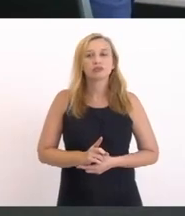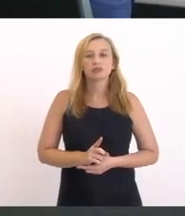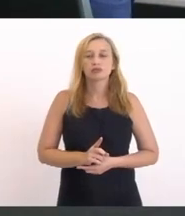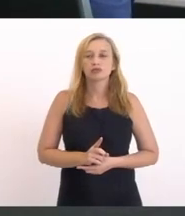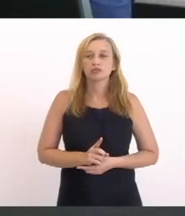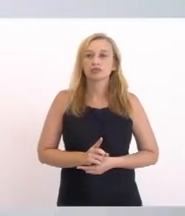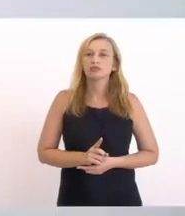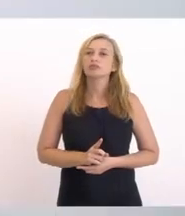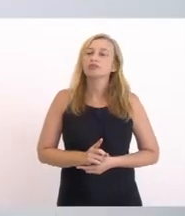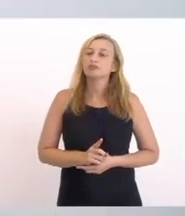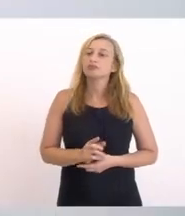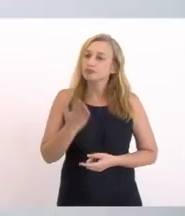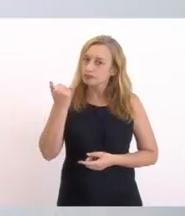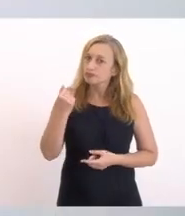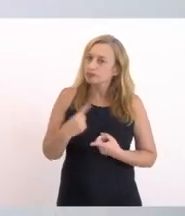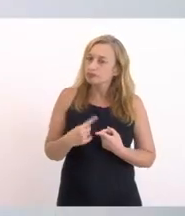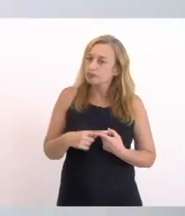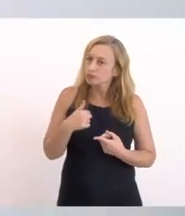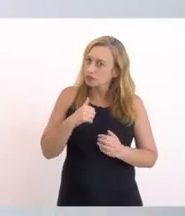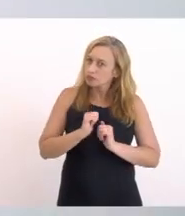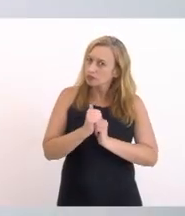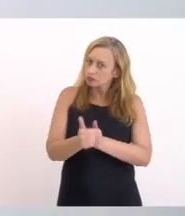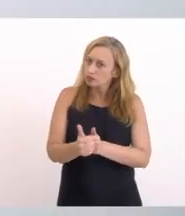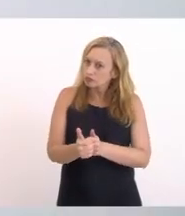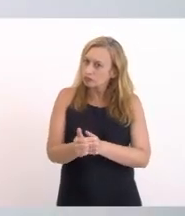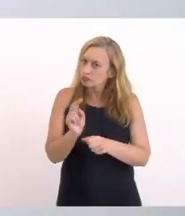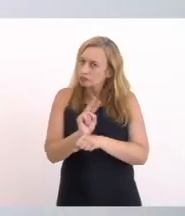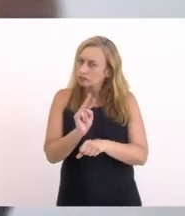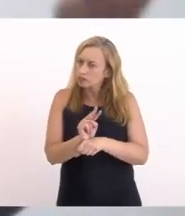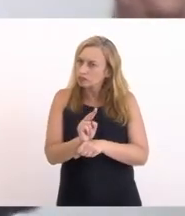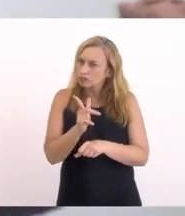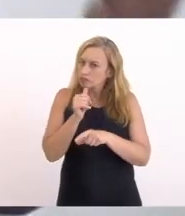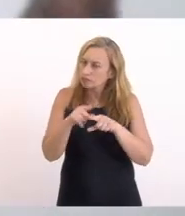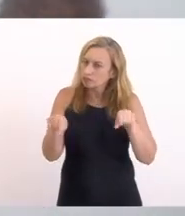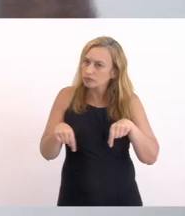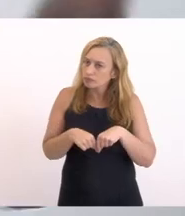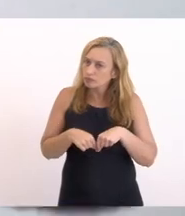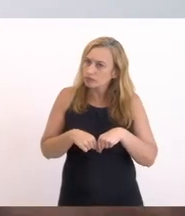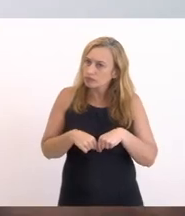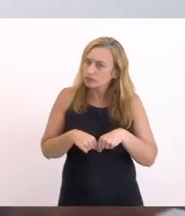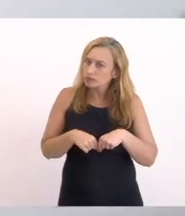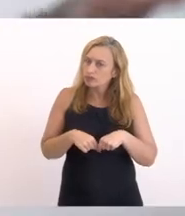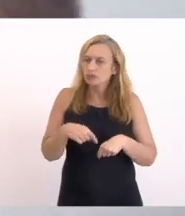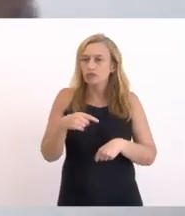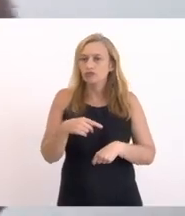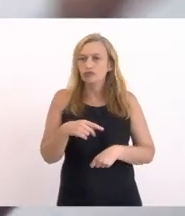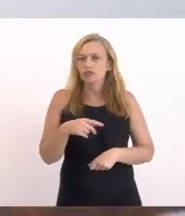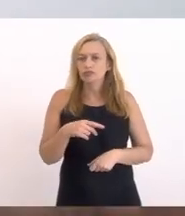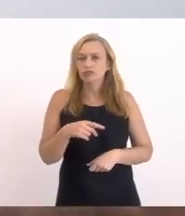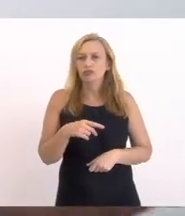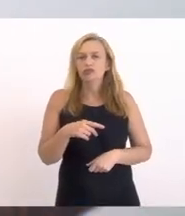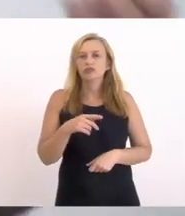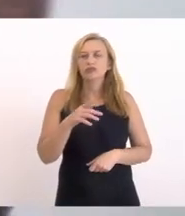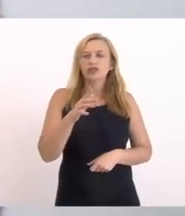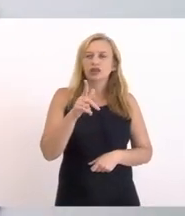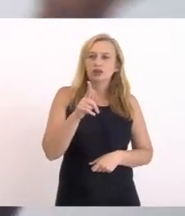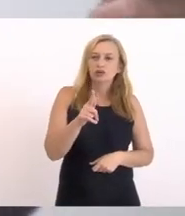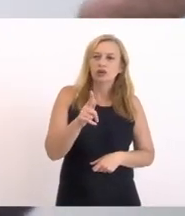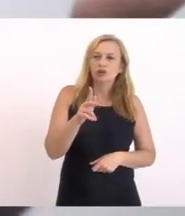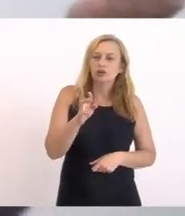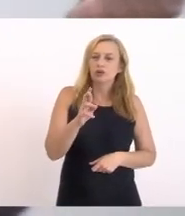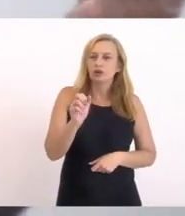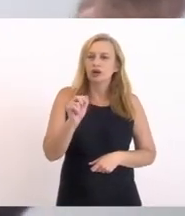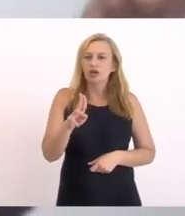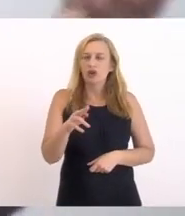Entendeu? Então sabe por quê? Porque eu acompanho O monitoramento da Lagoa Coliforme fecais Grau de salinidade Eu uso meu